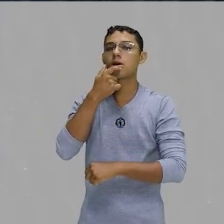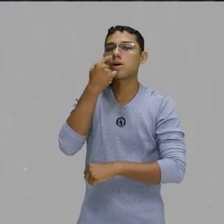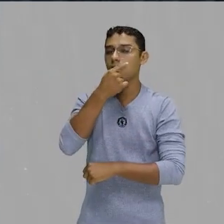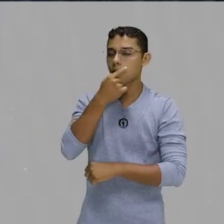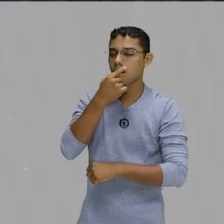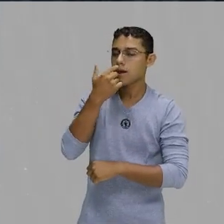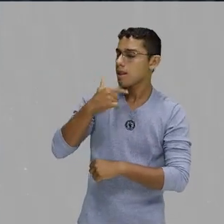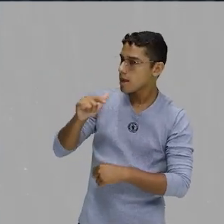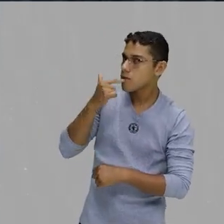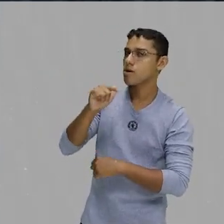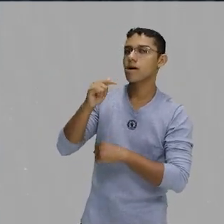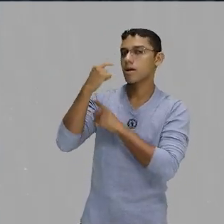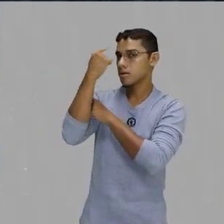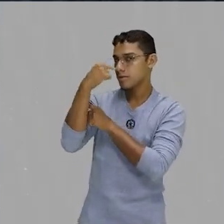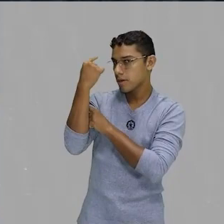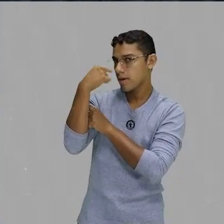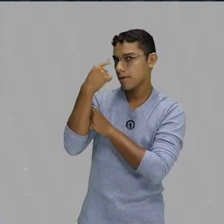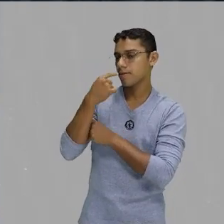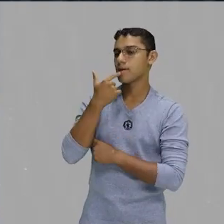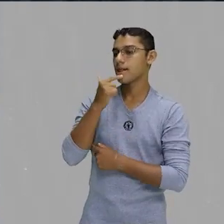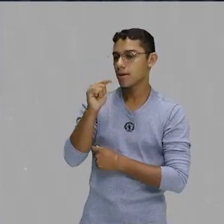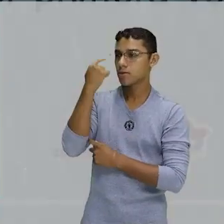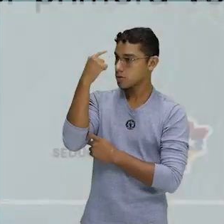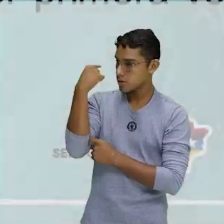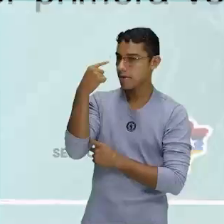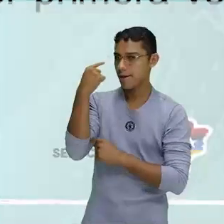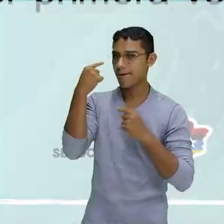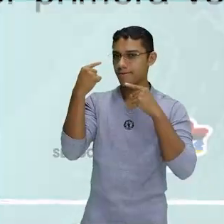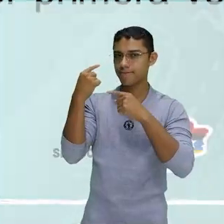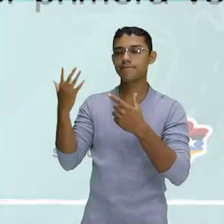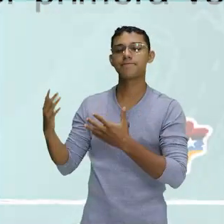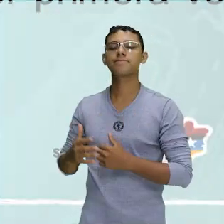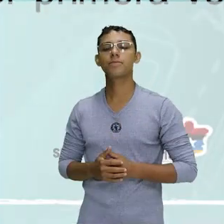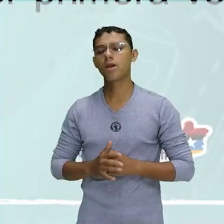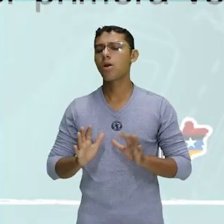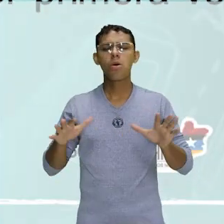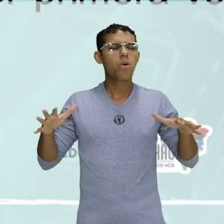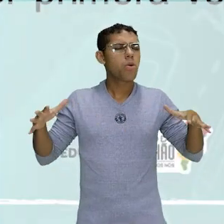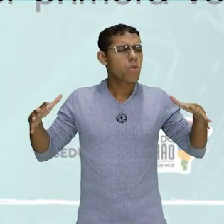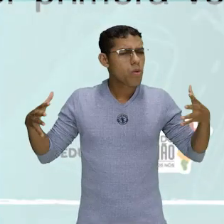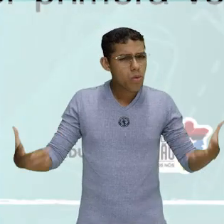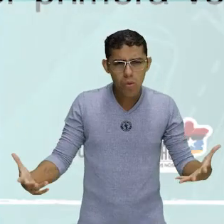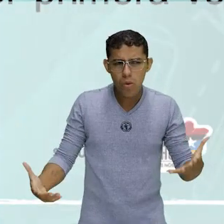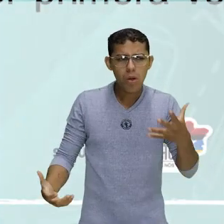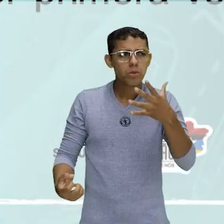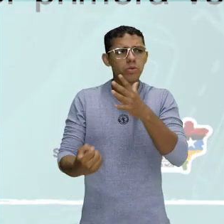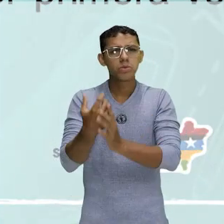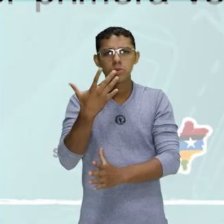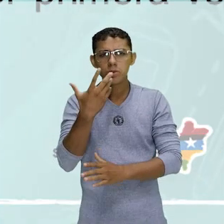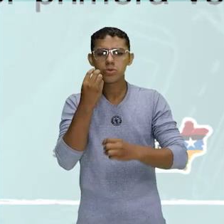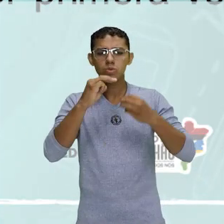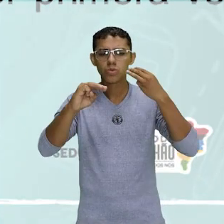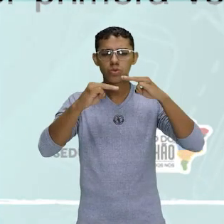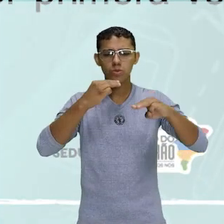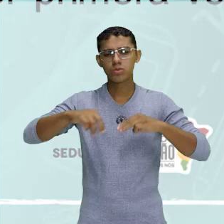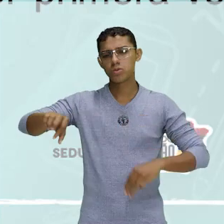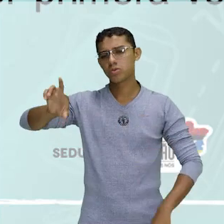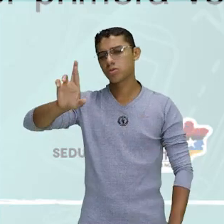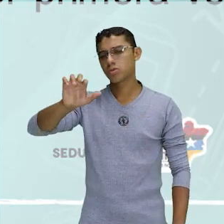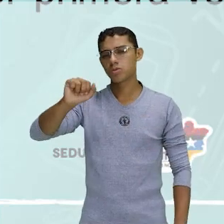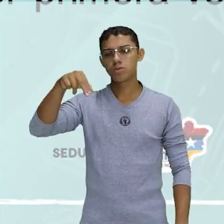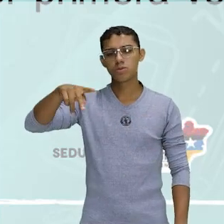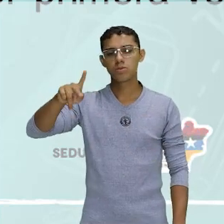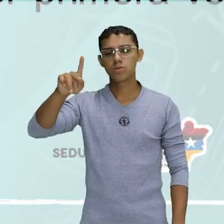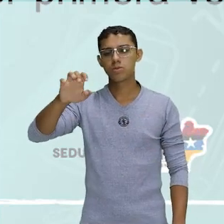hispanohablantes. Então, qual é a origem do reggaeton? Vocês vão observar que em cima, na nossa